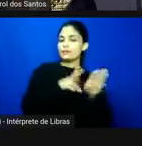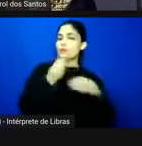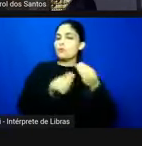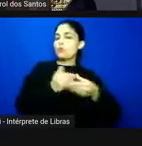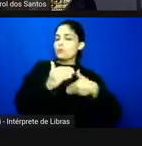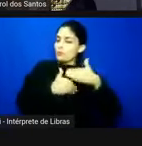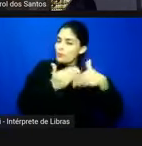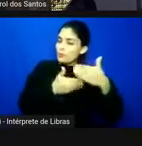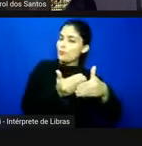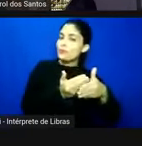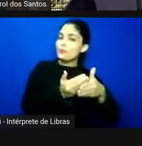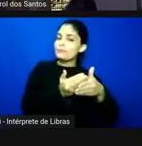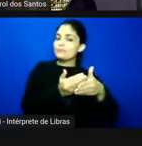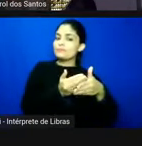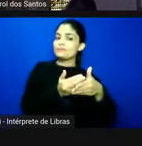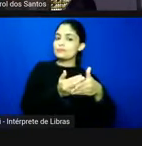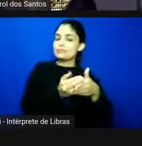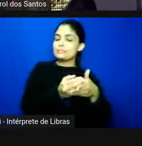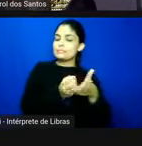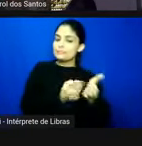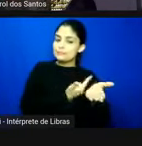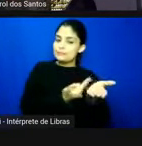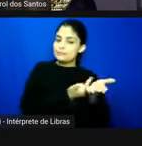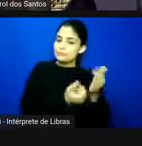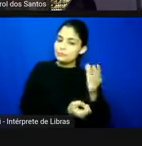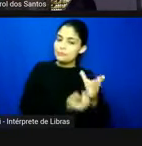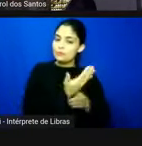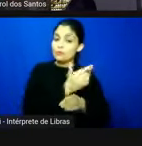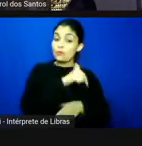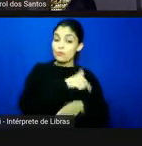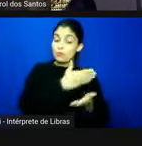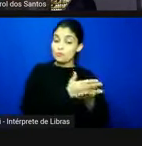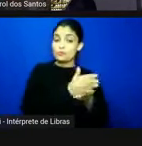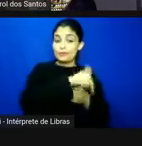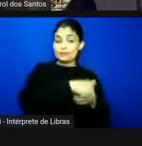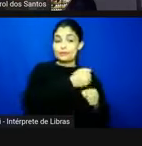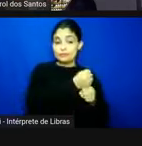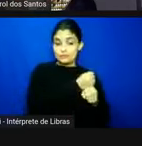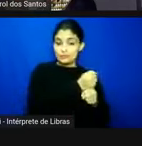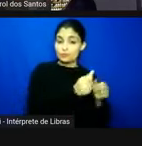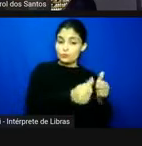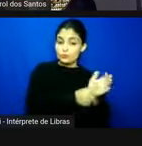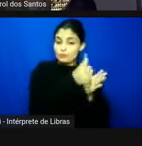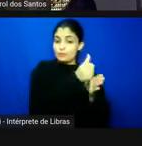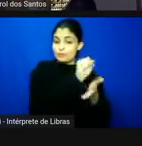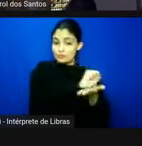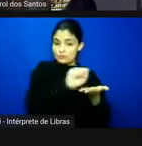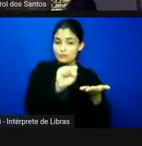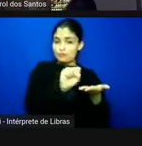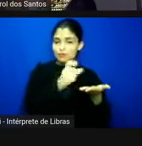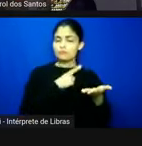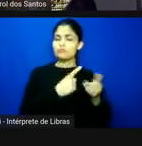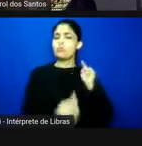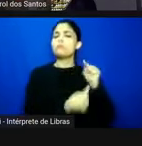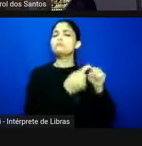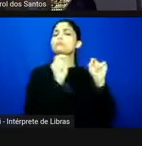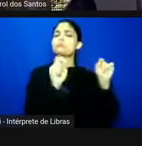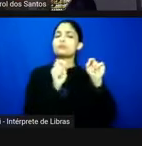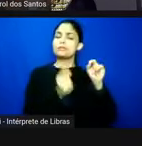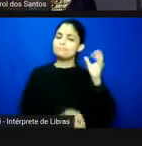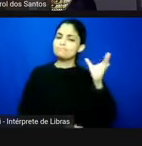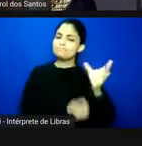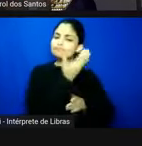semestre desse ano, foi um trabalho totalmente coletivo, com o objetivo mesmo de produzir um material que fosse